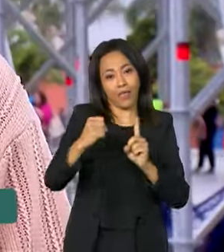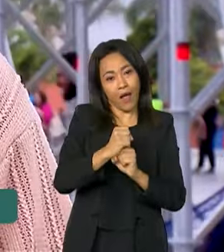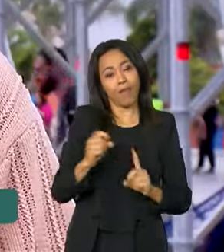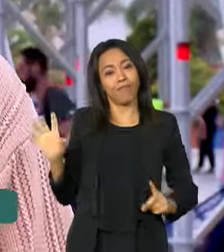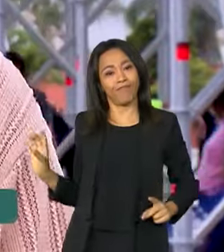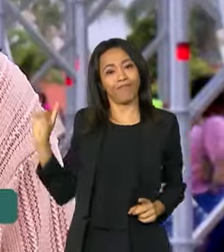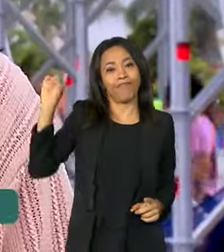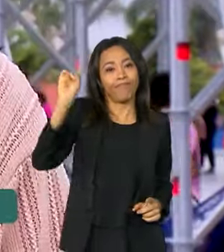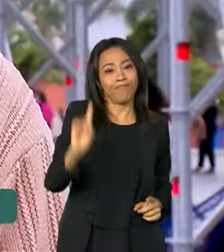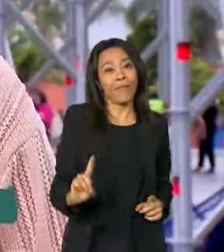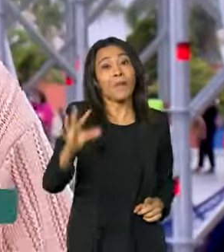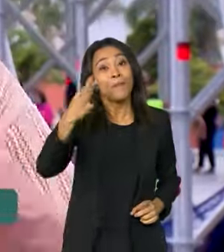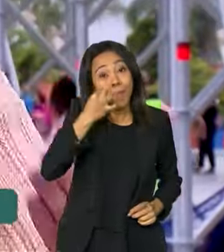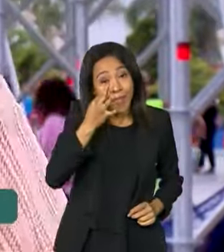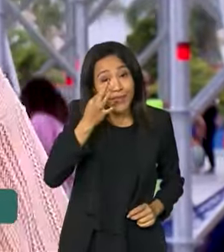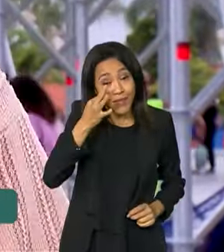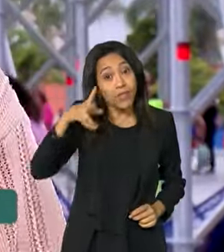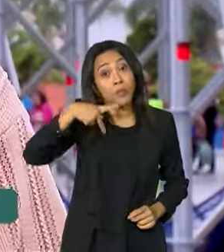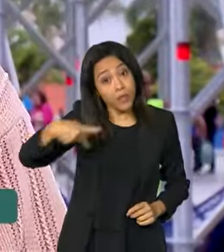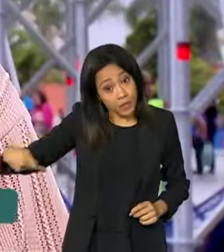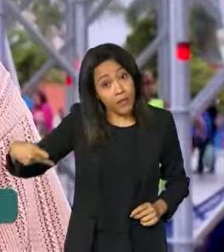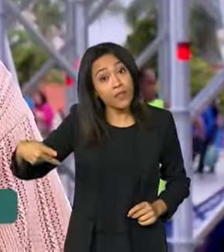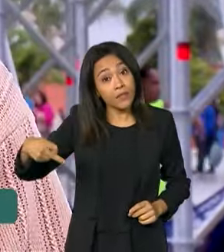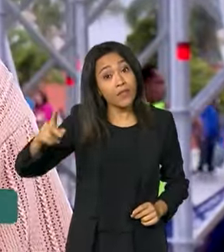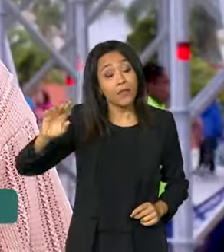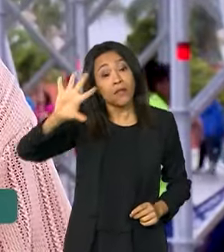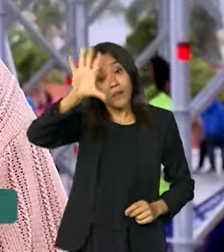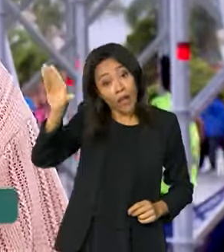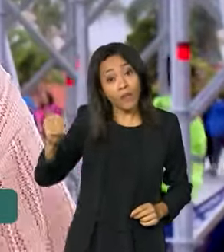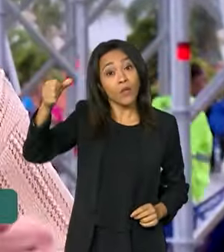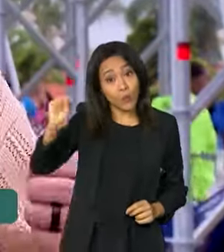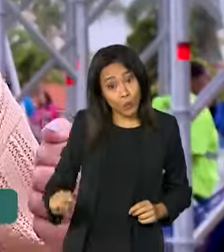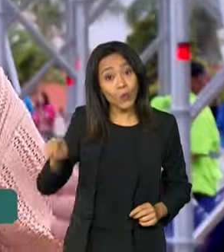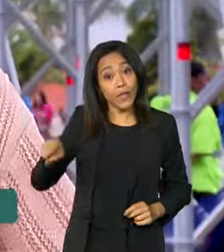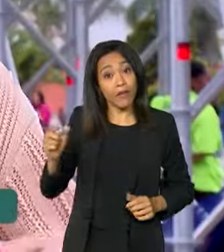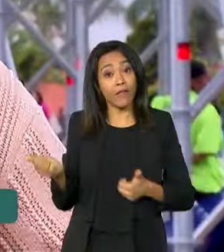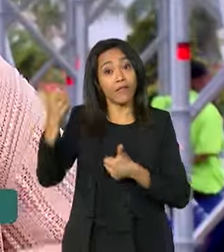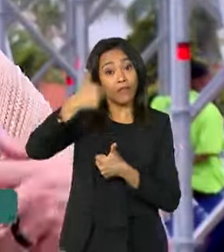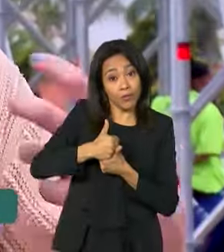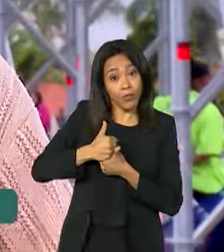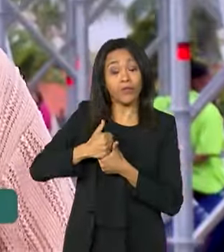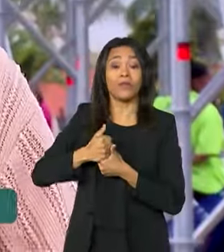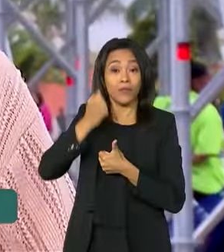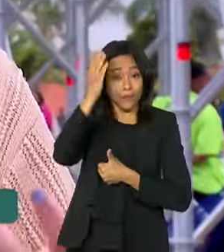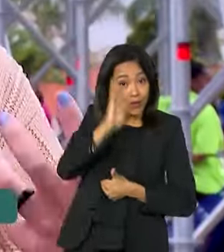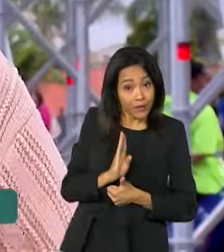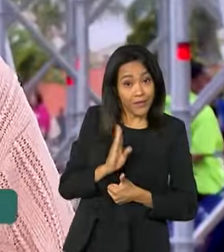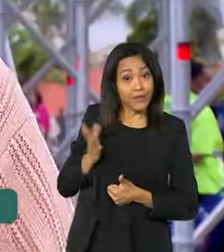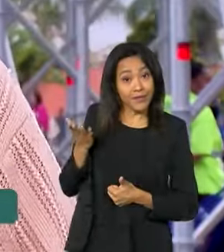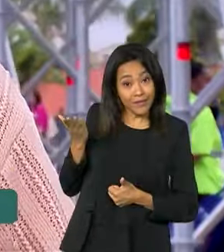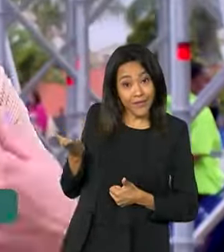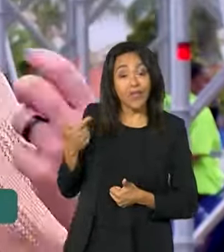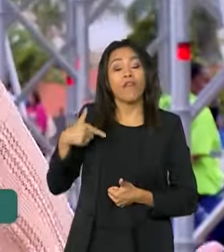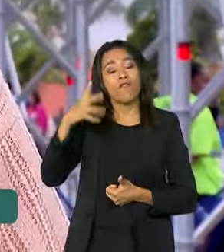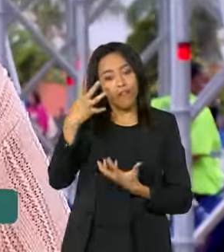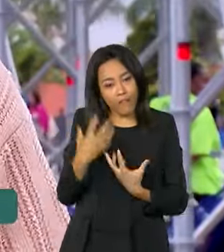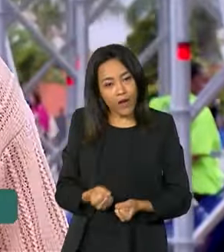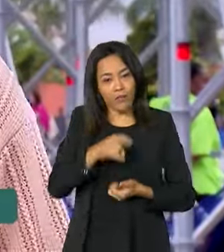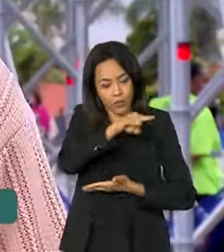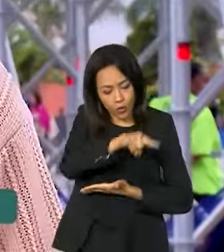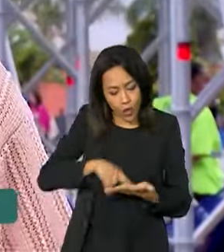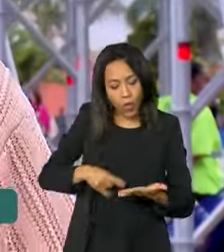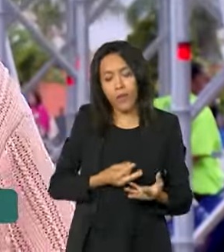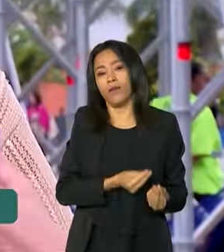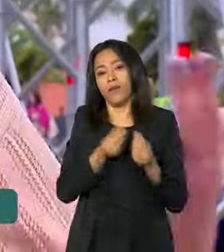do presidente da África do Sul, que vai assumir a presidência do G20 Social. Então, entregaremos também às mãos dele, às mãos do